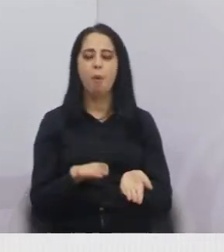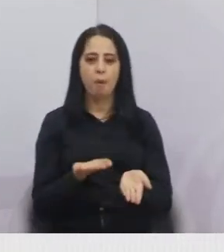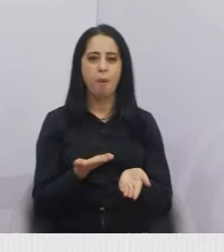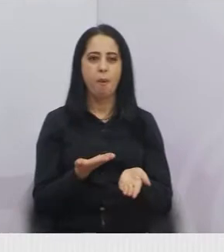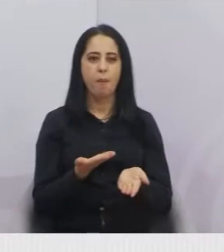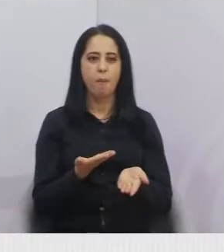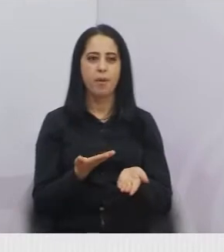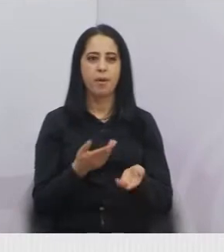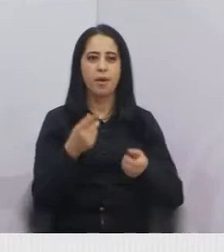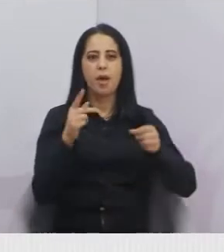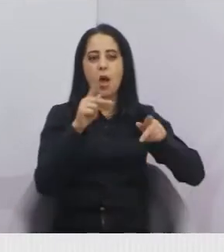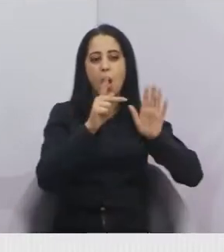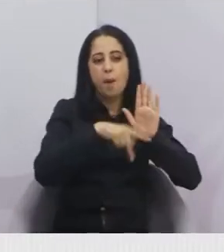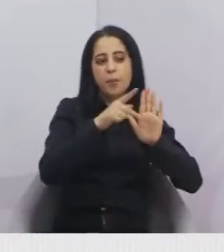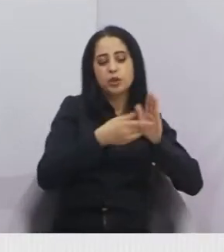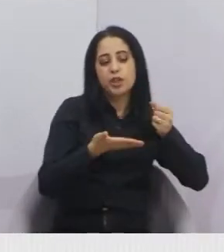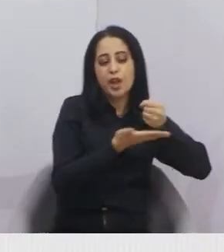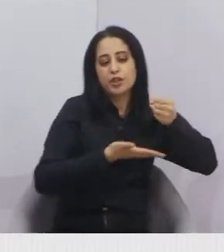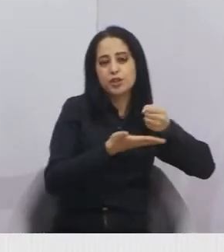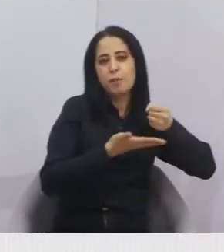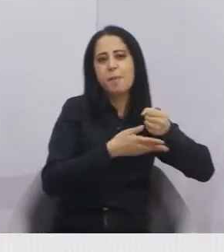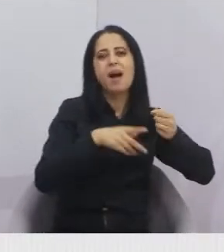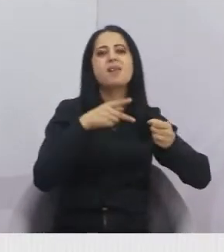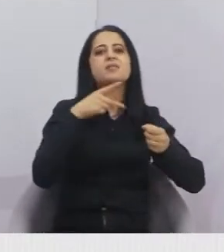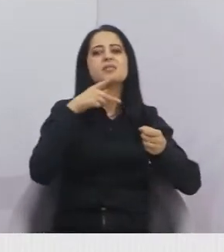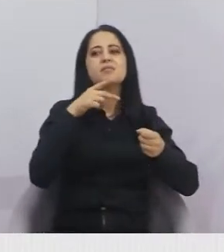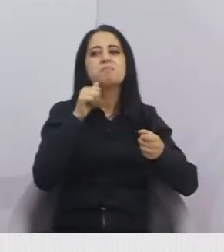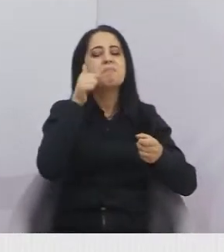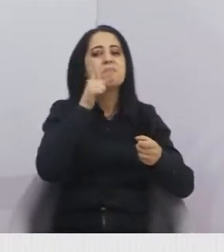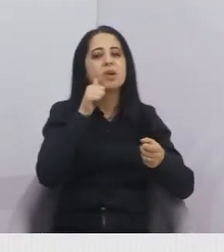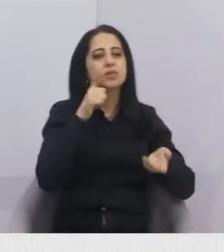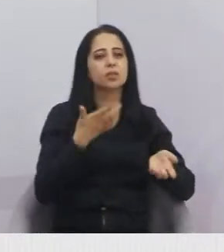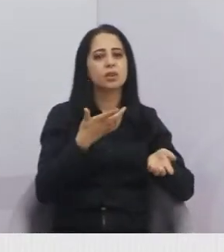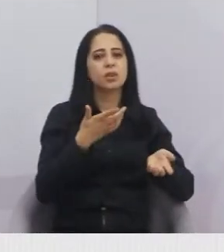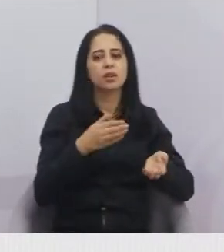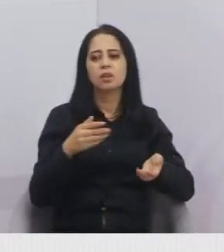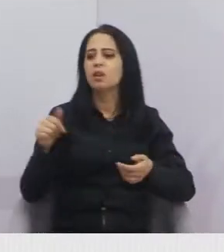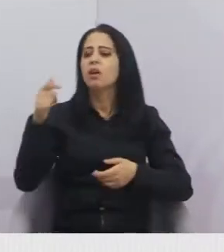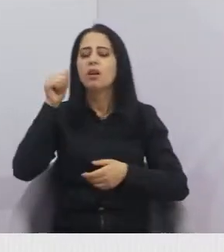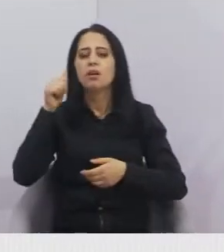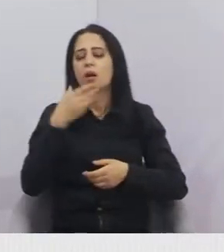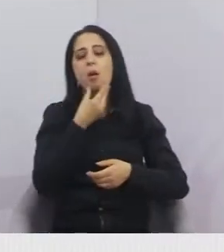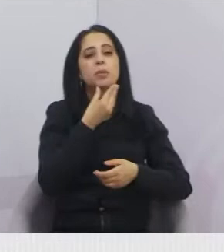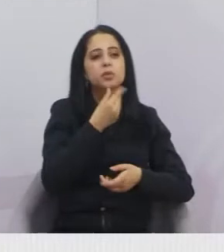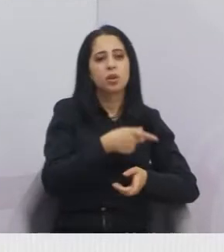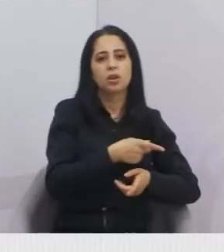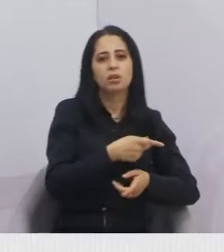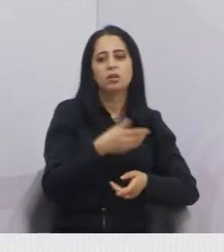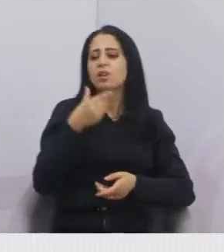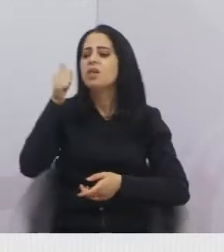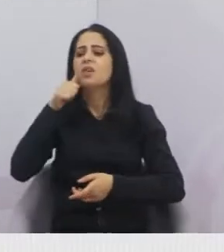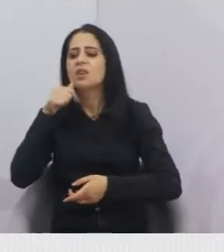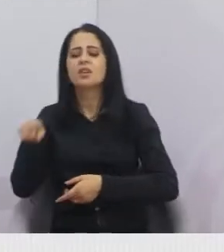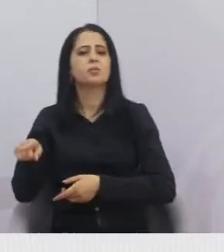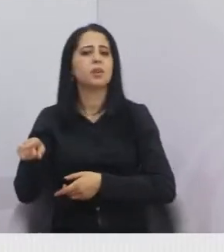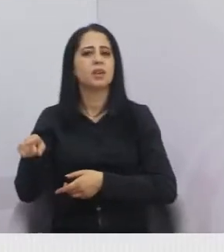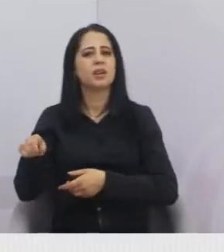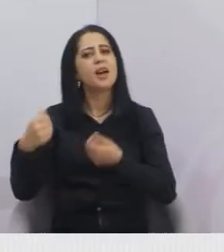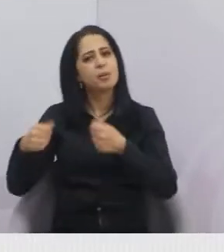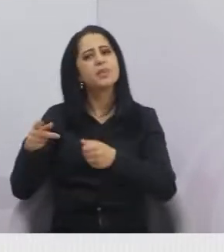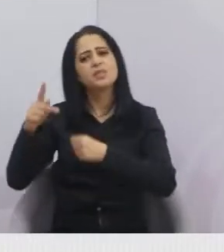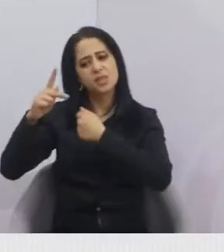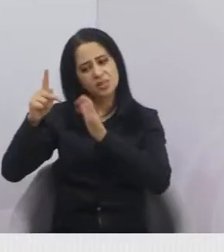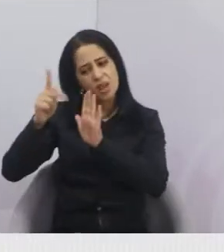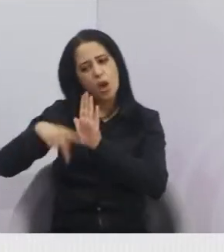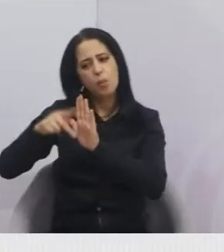masculino. Poxa, meu! Tem espaço para as meninas também, né? Faz um projeto de base para as